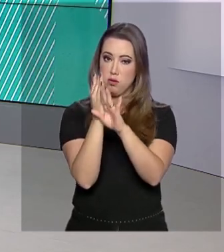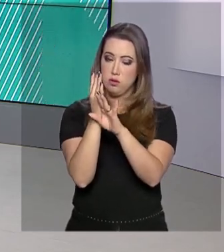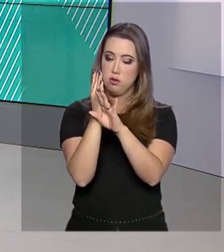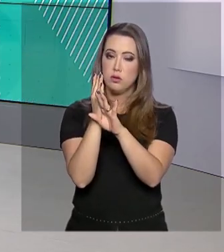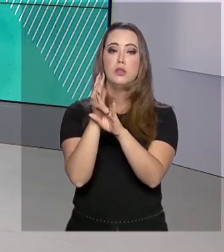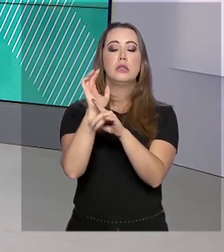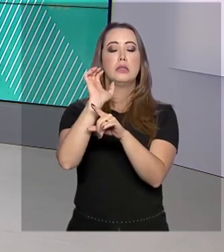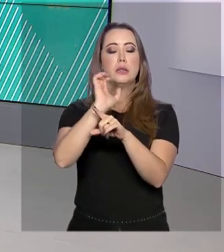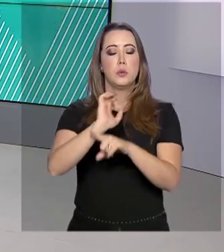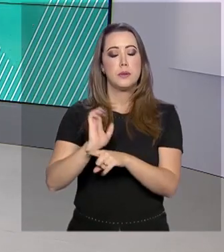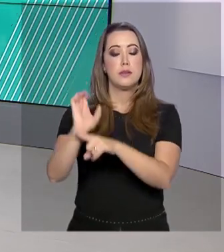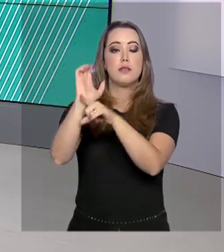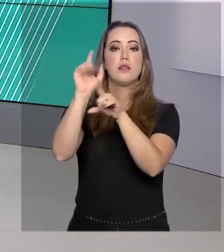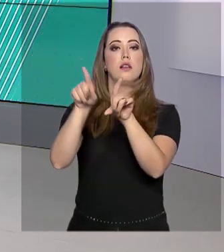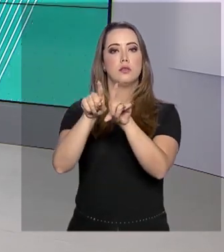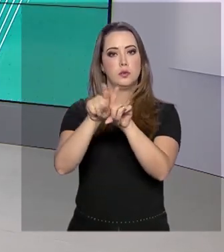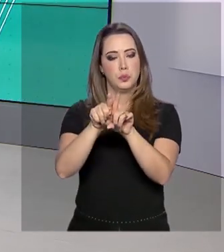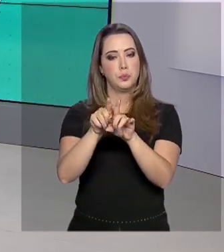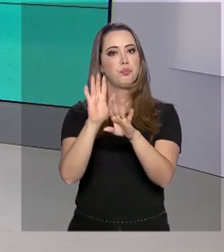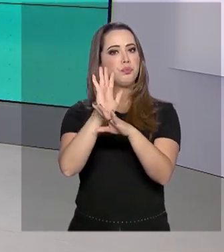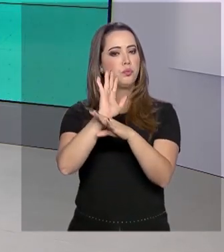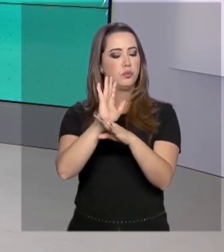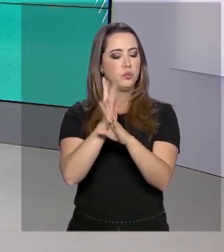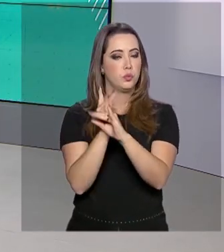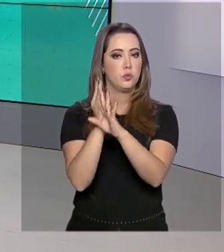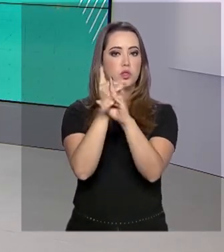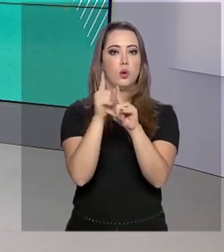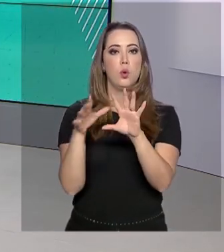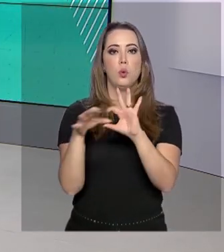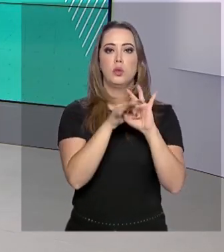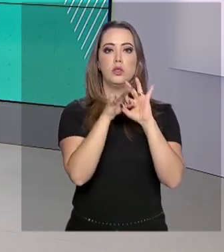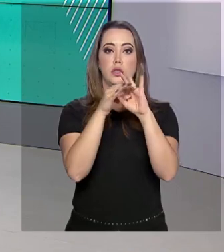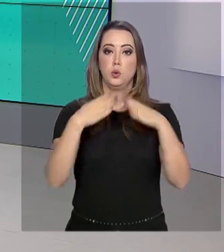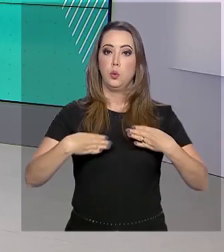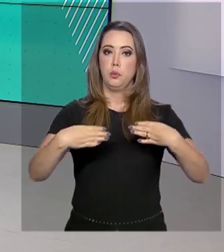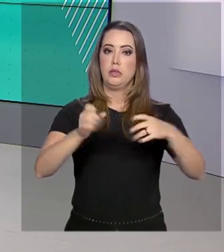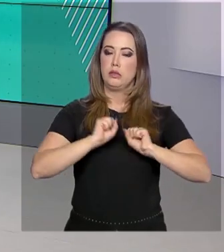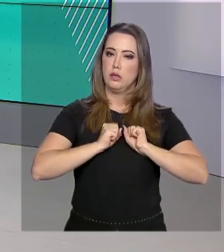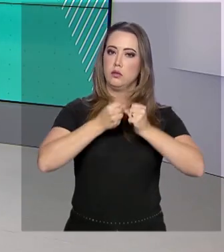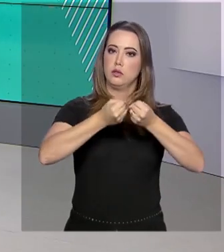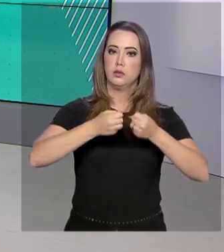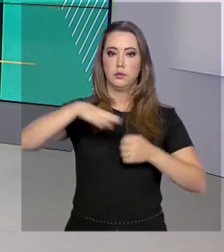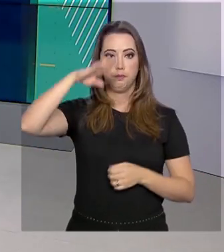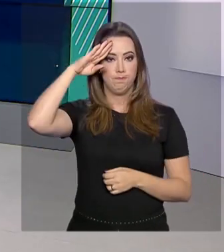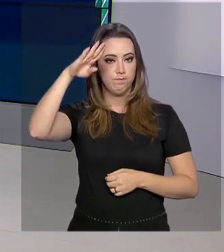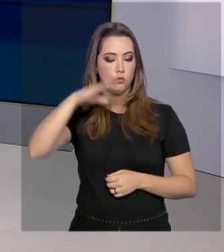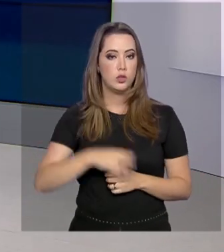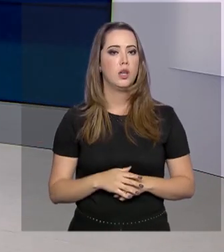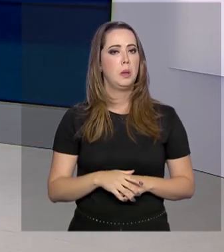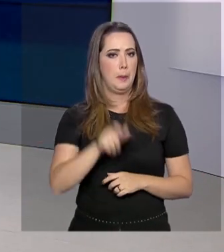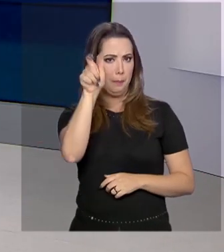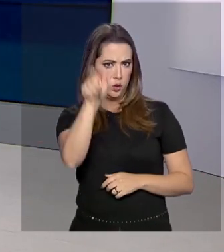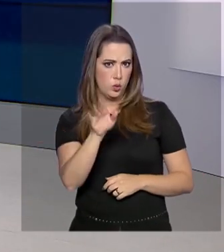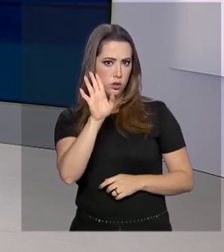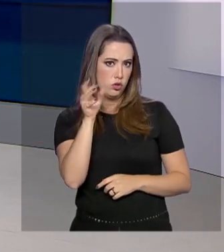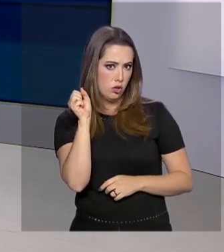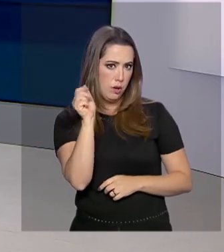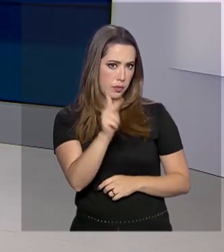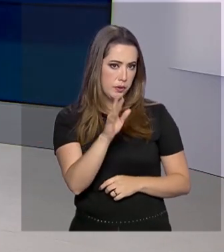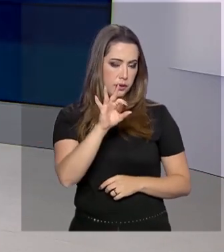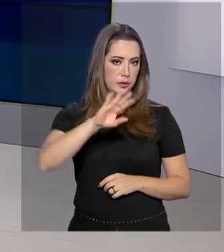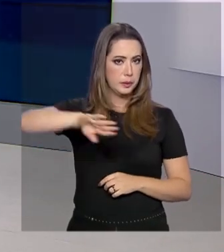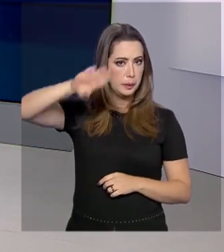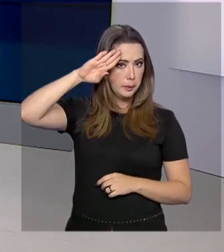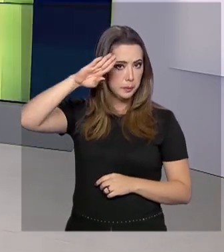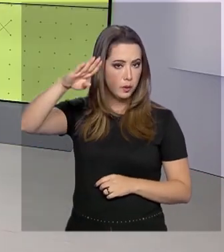municipais. O modelo vai ser implementado em parceria com o Ministério da Defesa. Militares da Reserva, das Forças Armadas, além